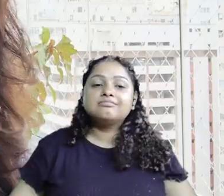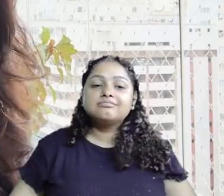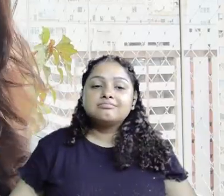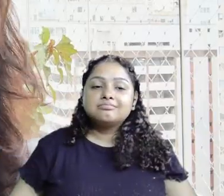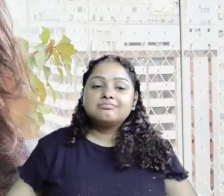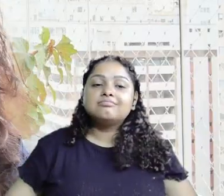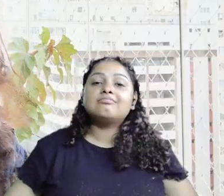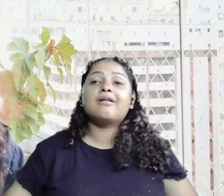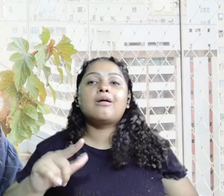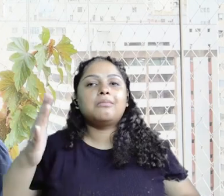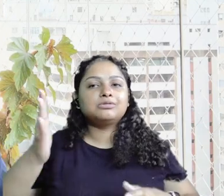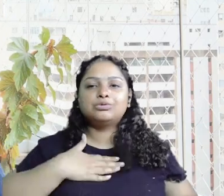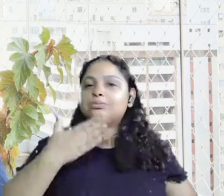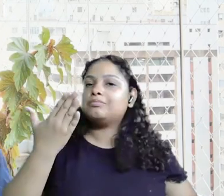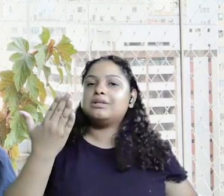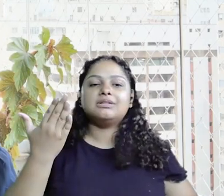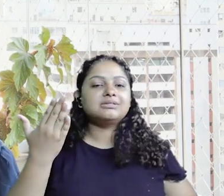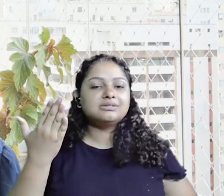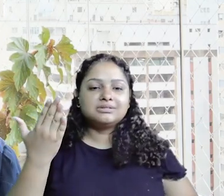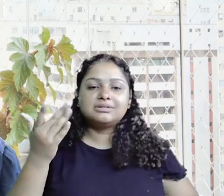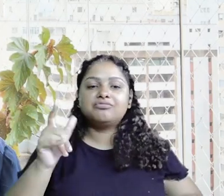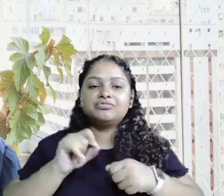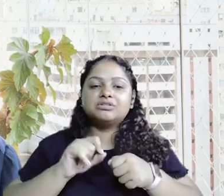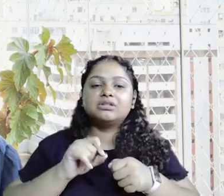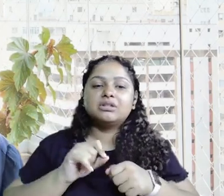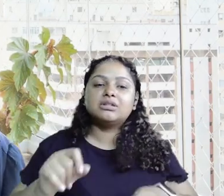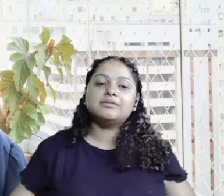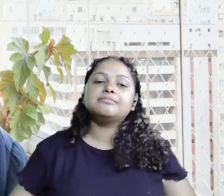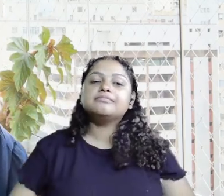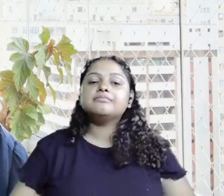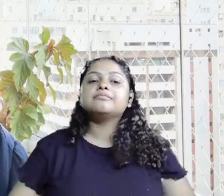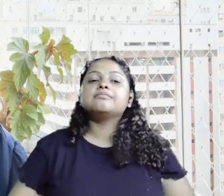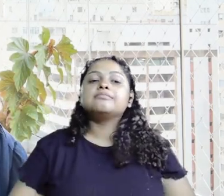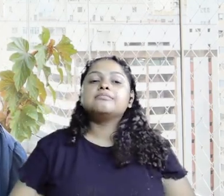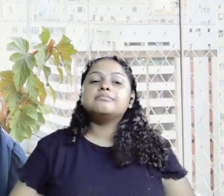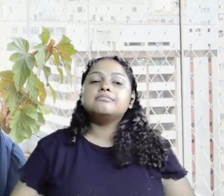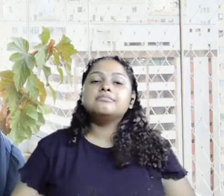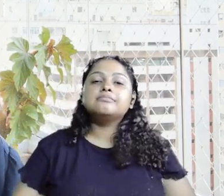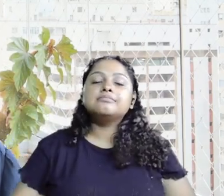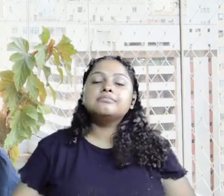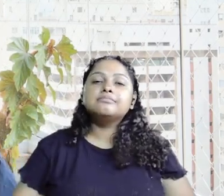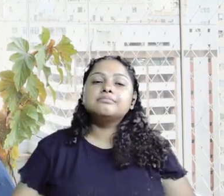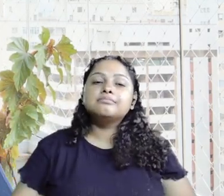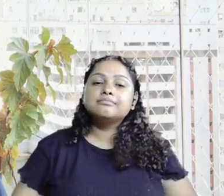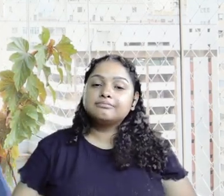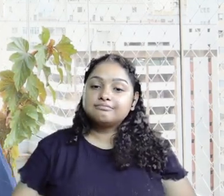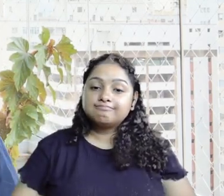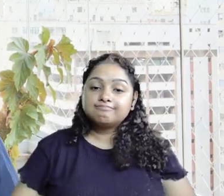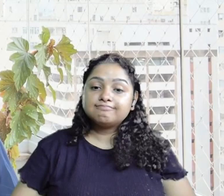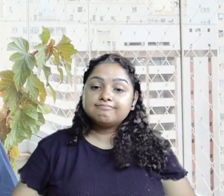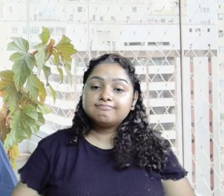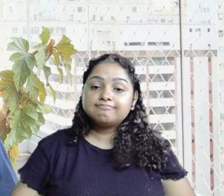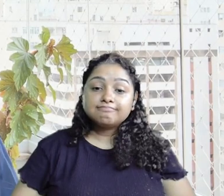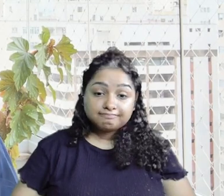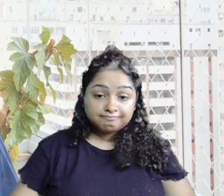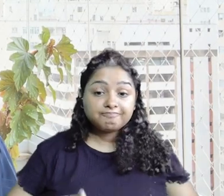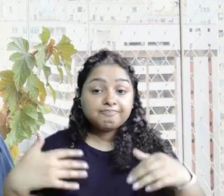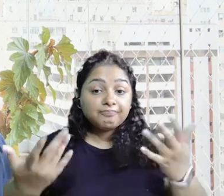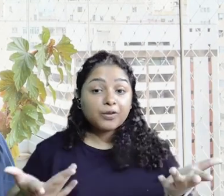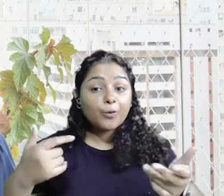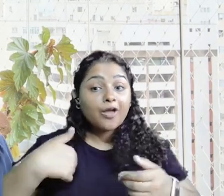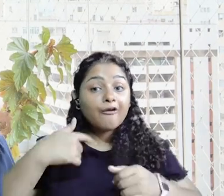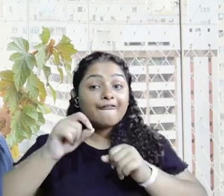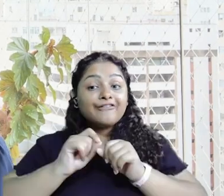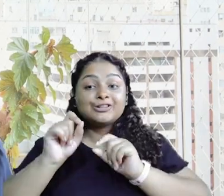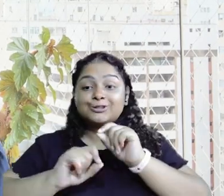Ai, gente, realmente são surpresas, né, que os adolescentes fizeram aquele dia para mim, mas é o seguinte,